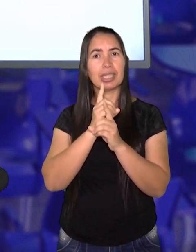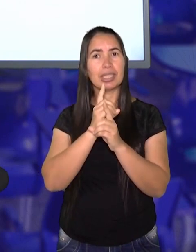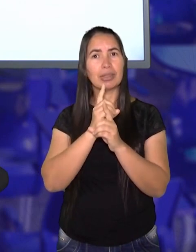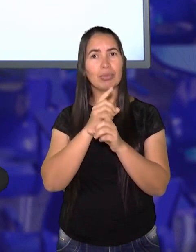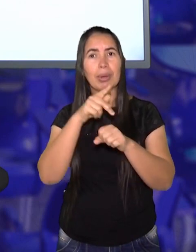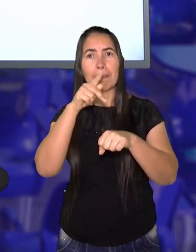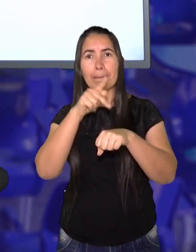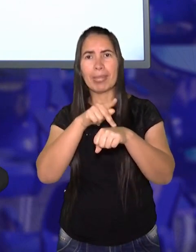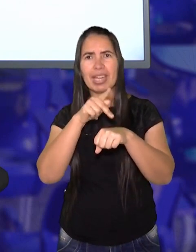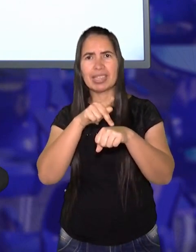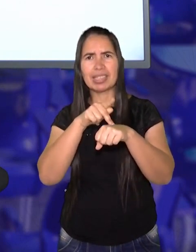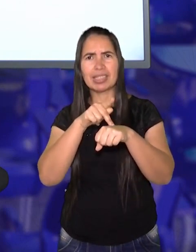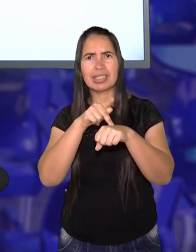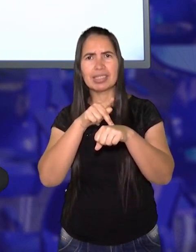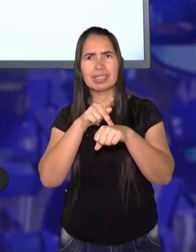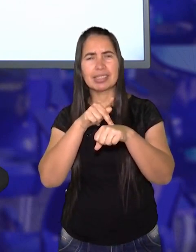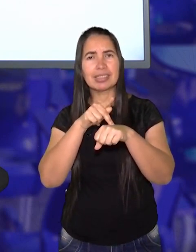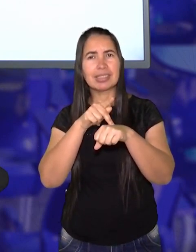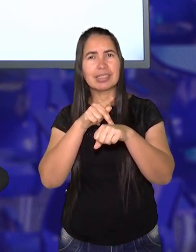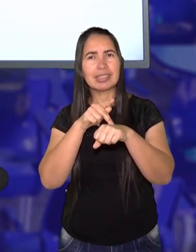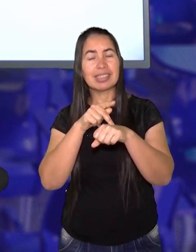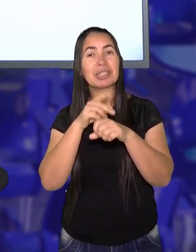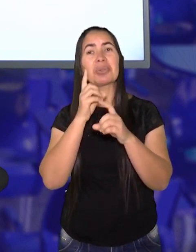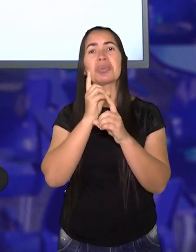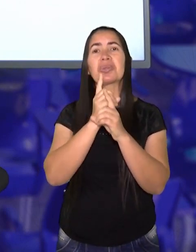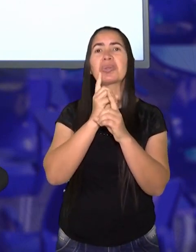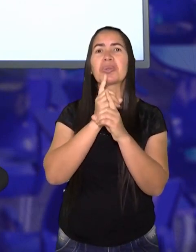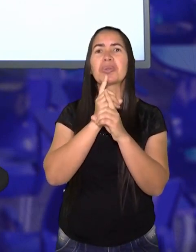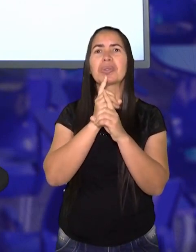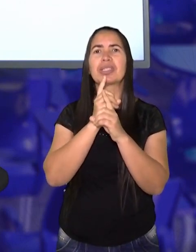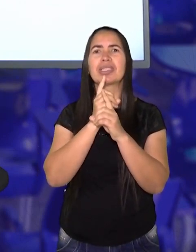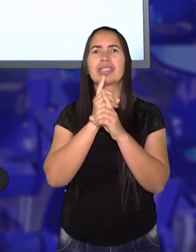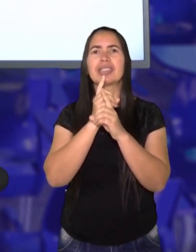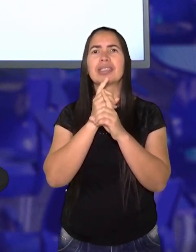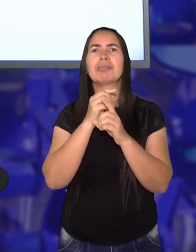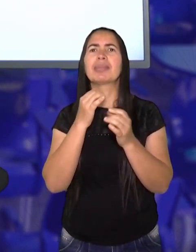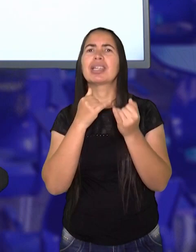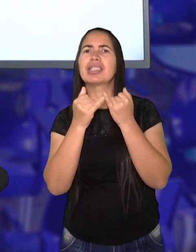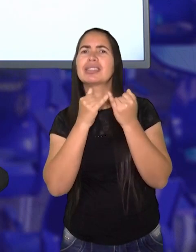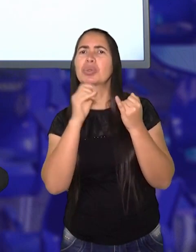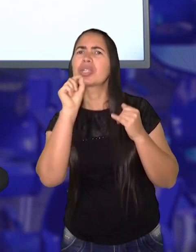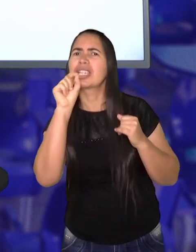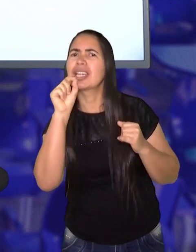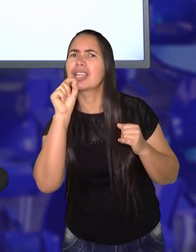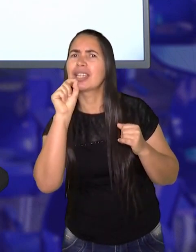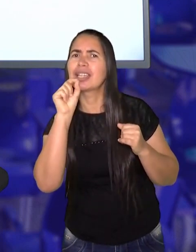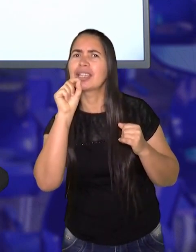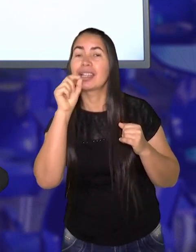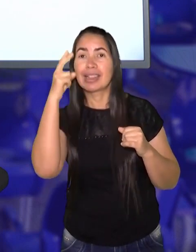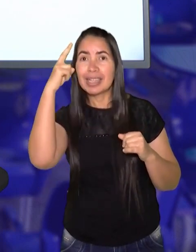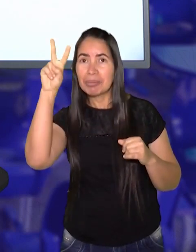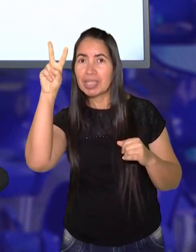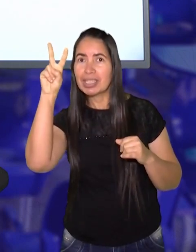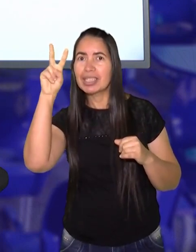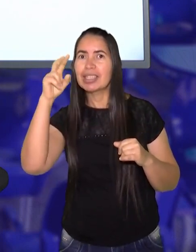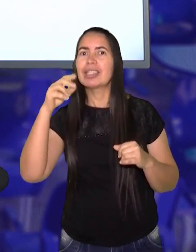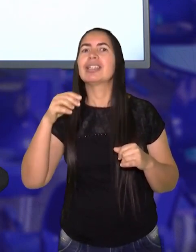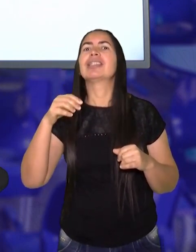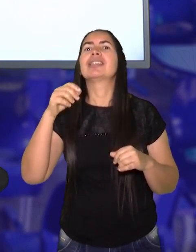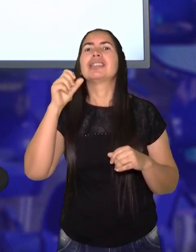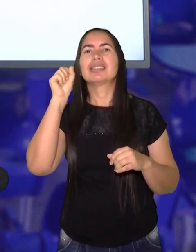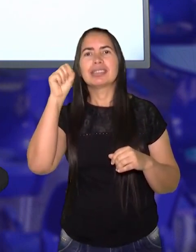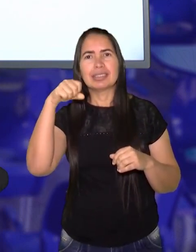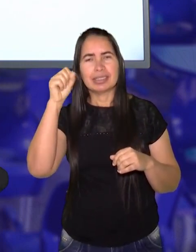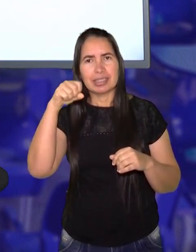achei um tijolo. Com o que será que o tijolo que tia Sara encontrou se parece? Você lembra? Exatamente,